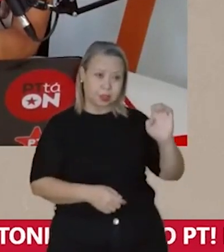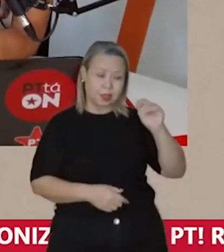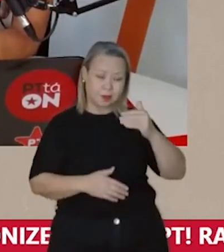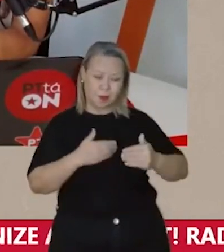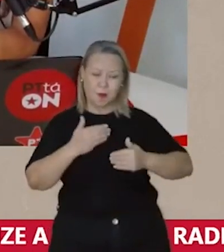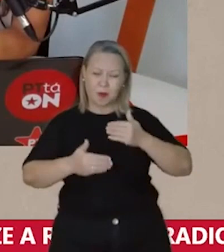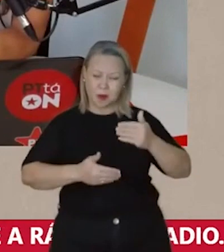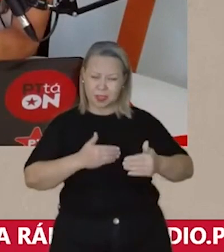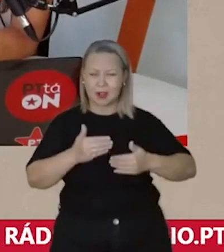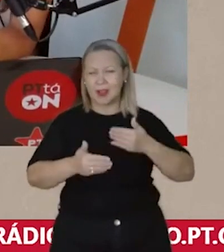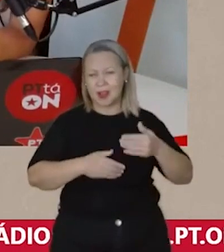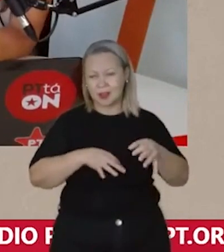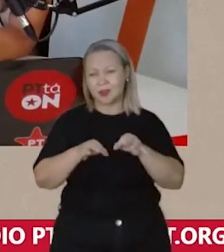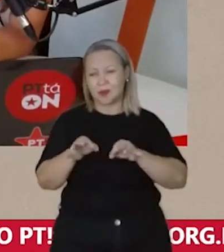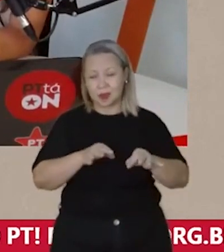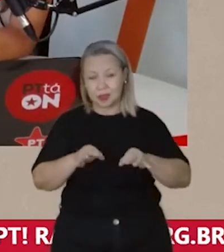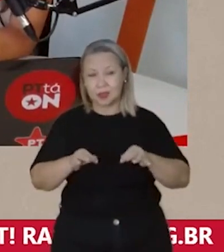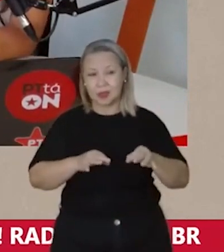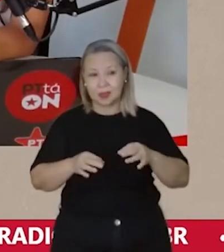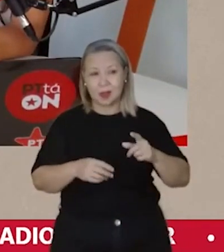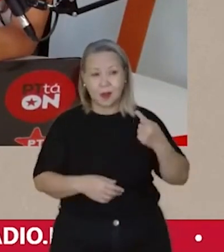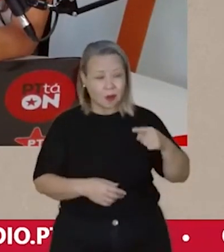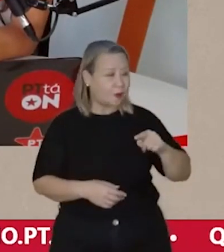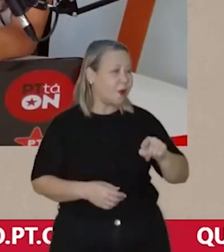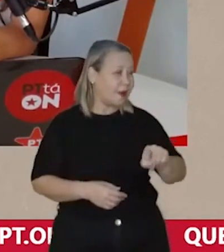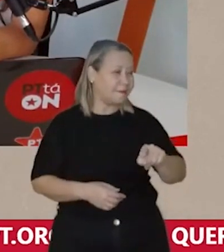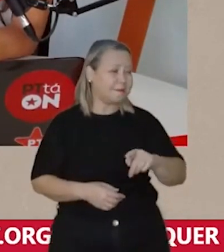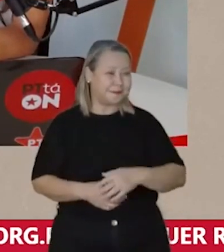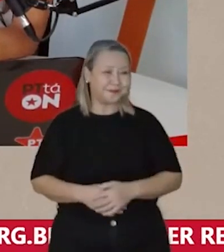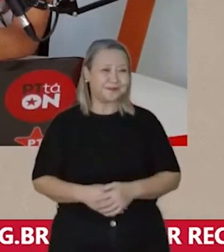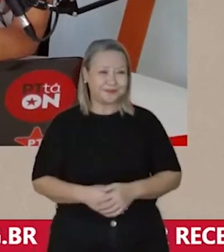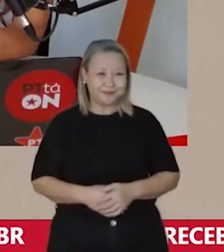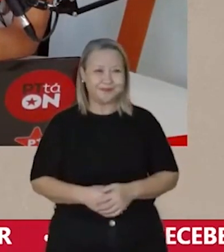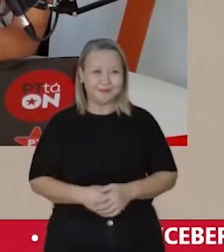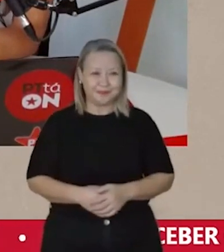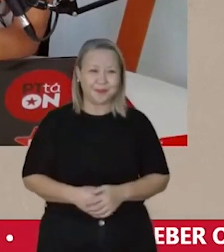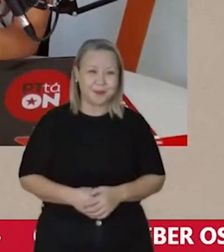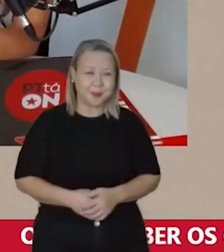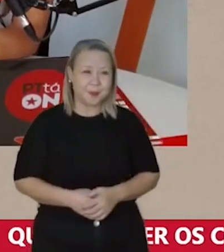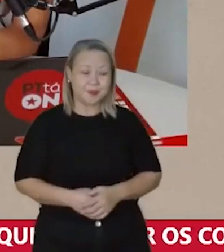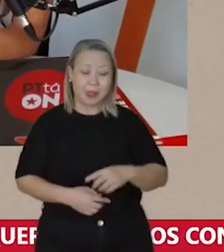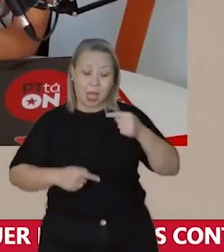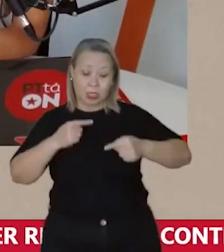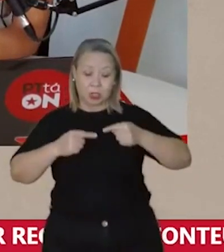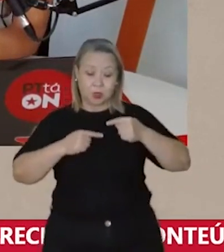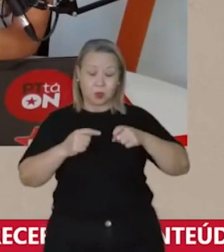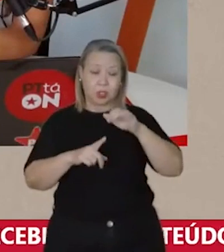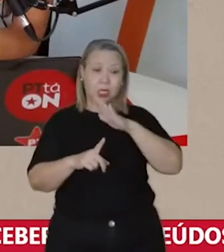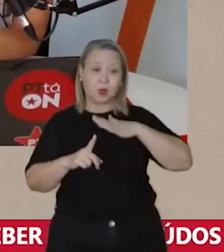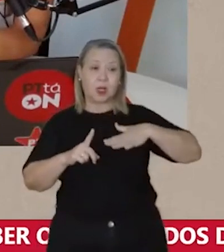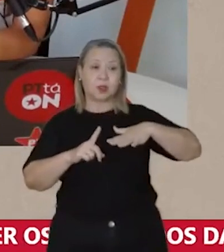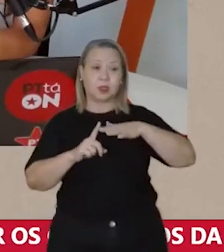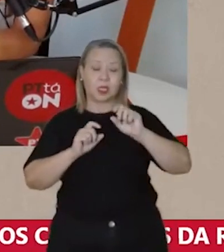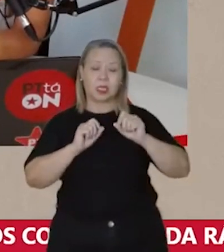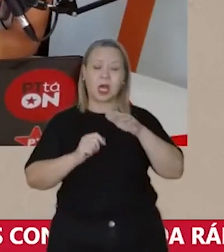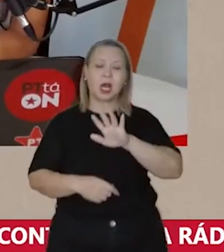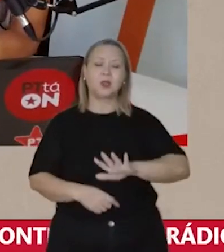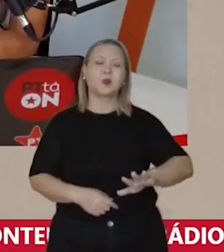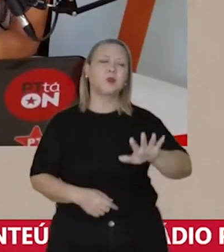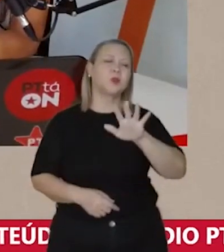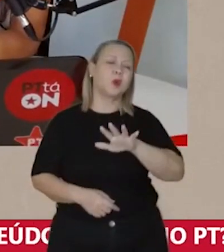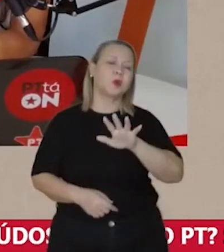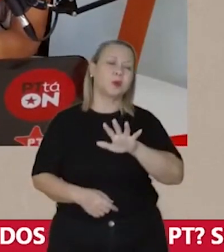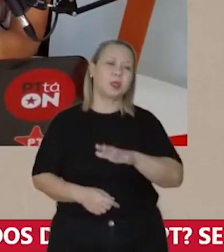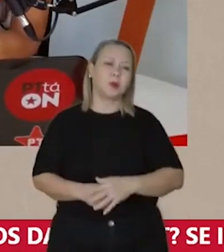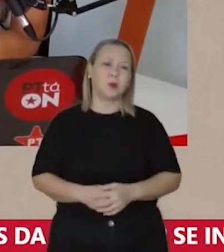longo, mas como tudo que o presidente Lula fez, bastante discutido com a sociedade, com todos os setores, em